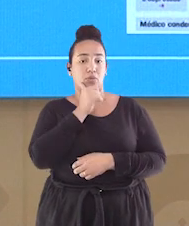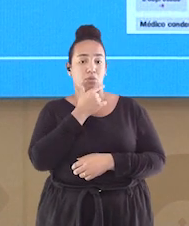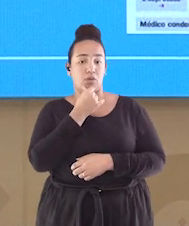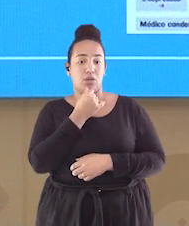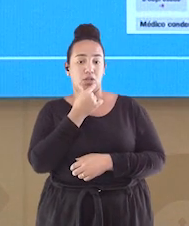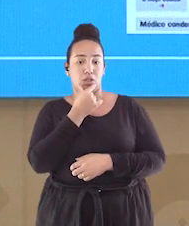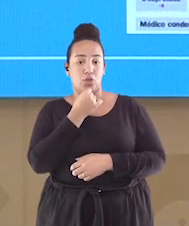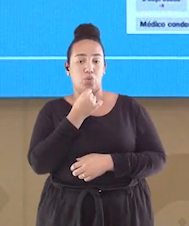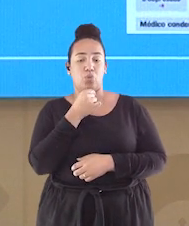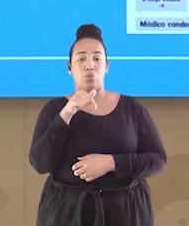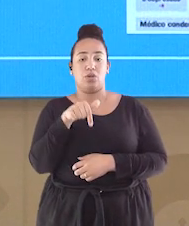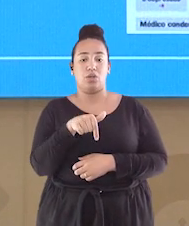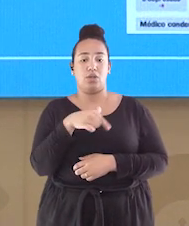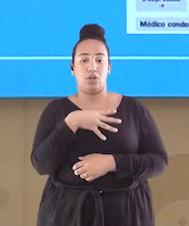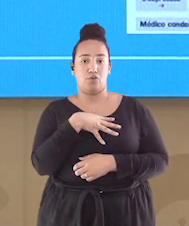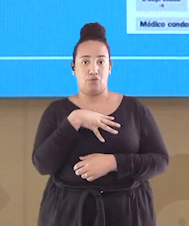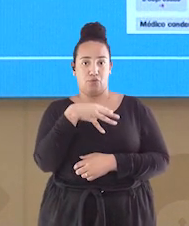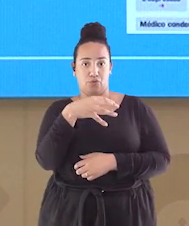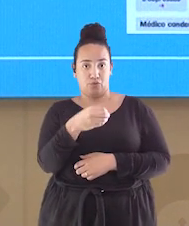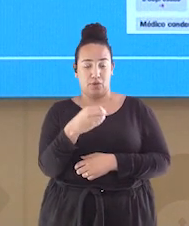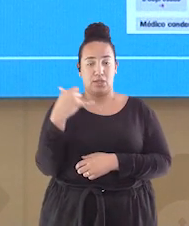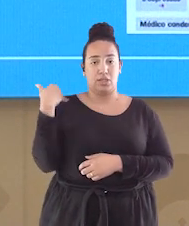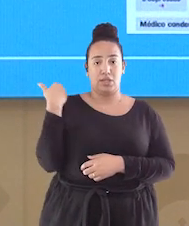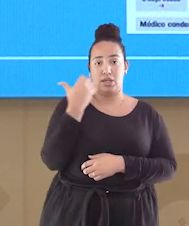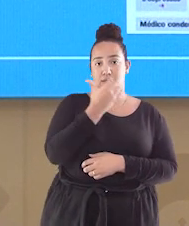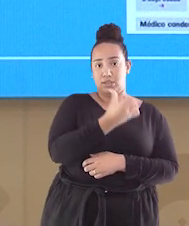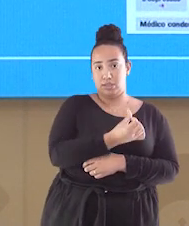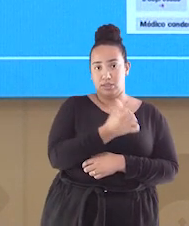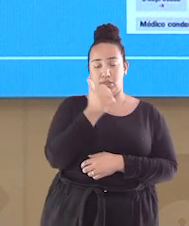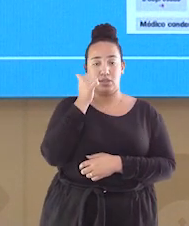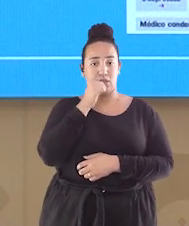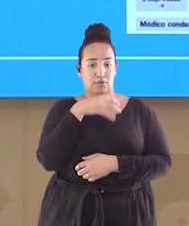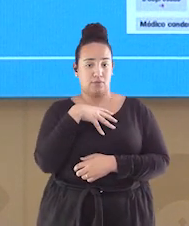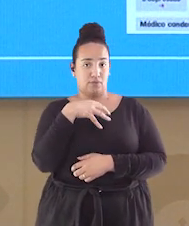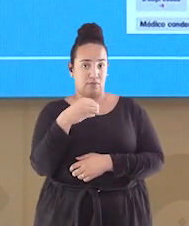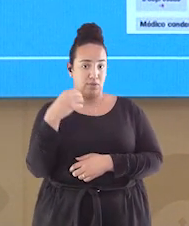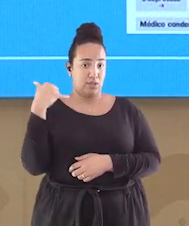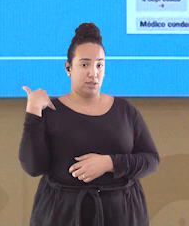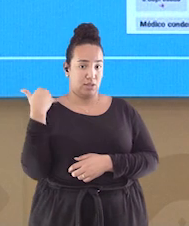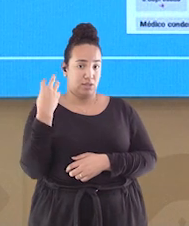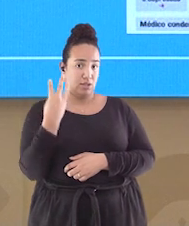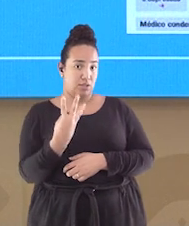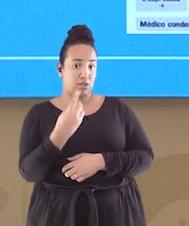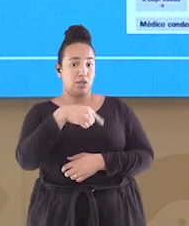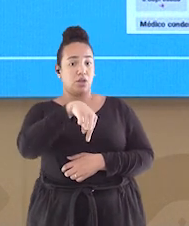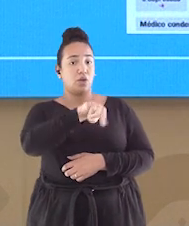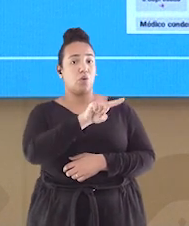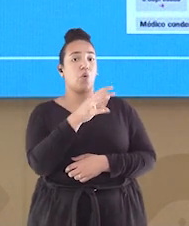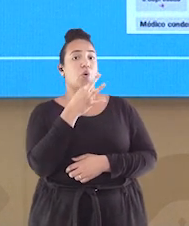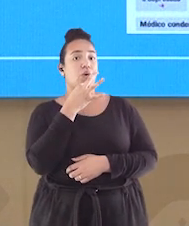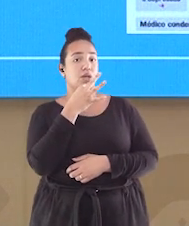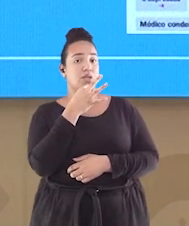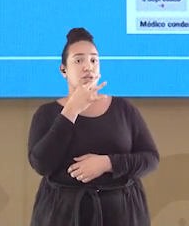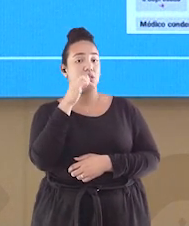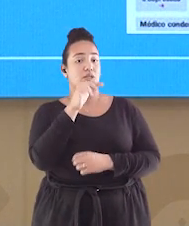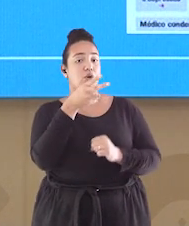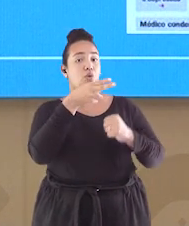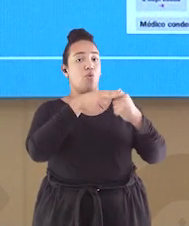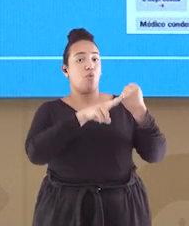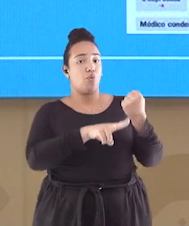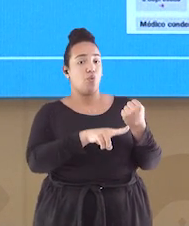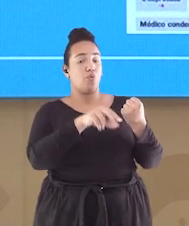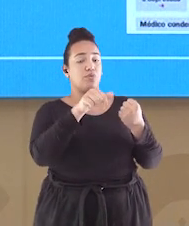levou as filhas Laura, de 6 anos, e Bettina, 3, para conhecer o planetário de Vitória na